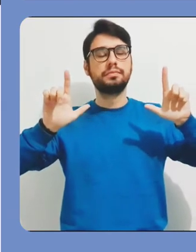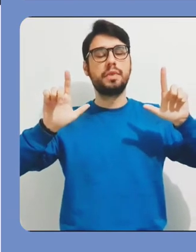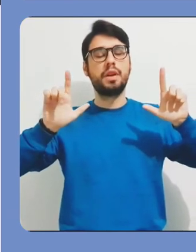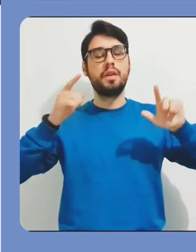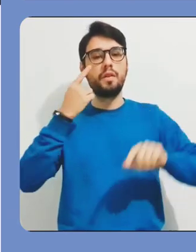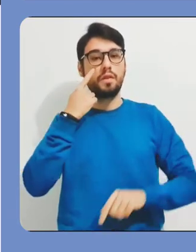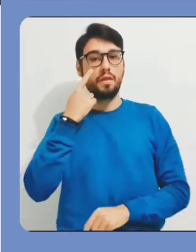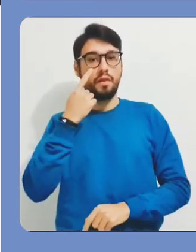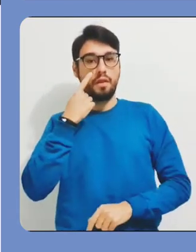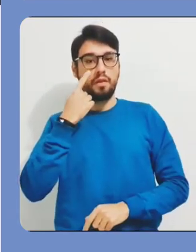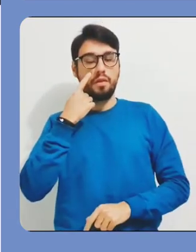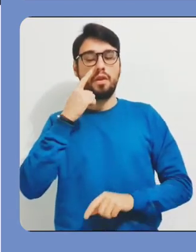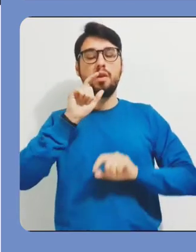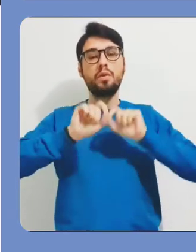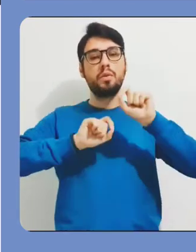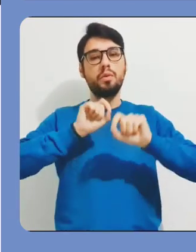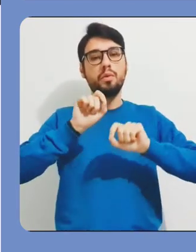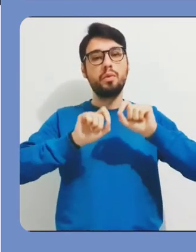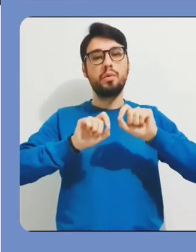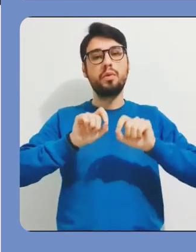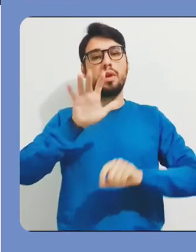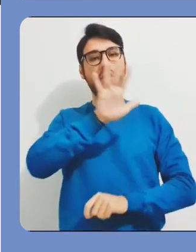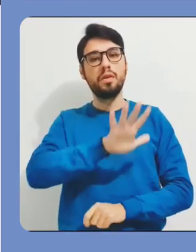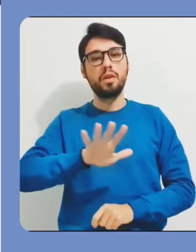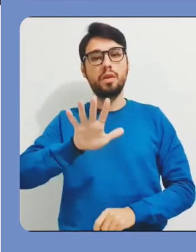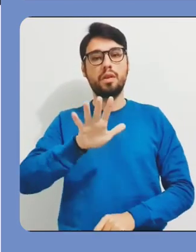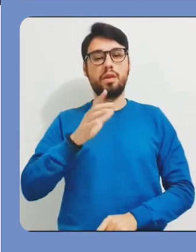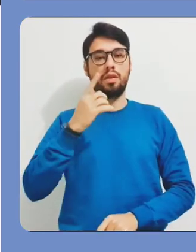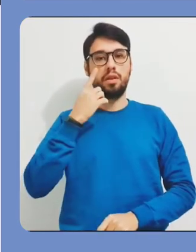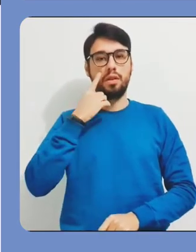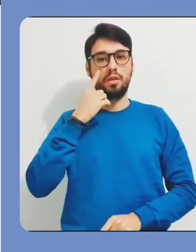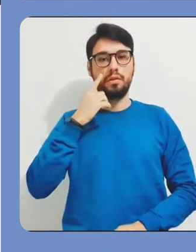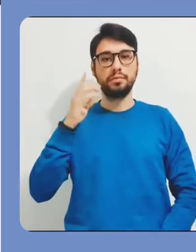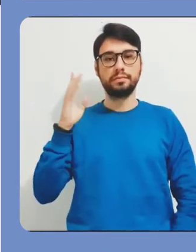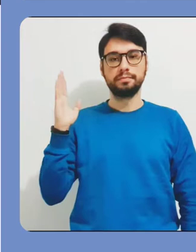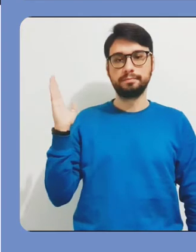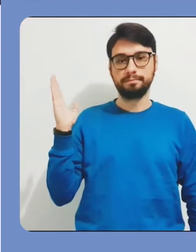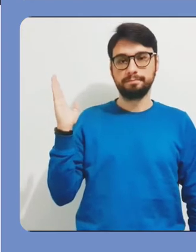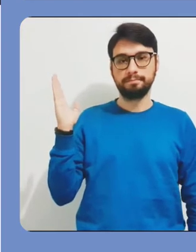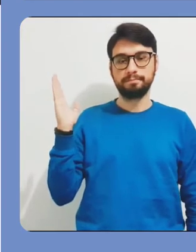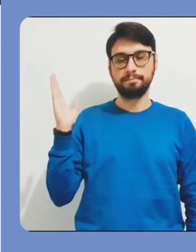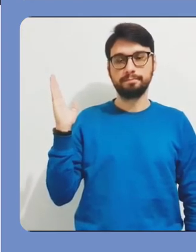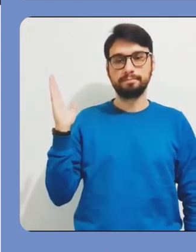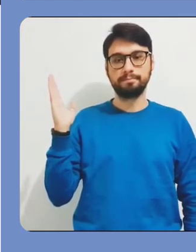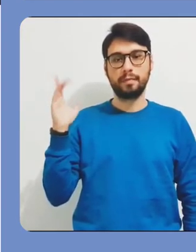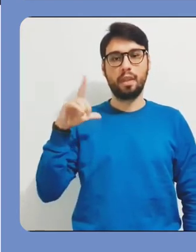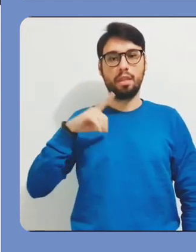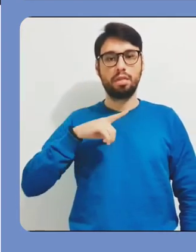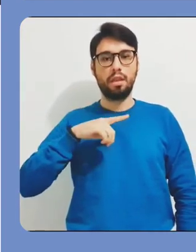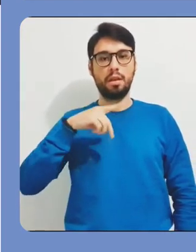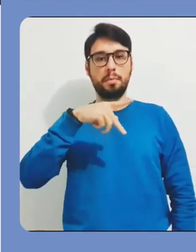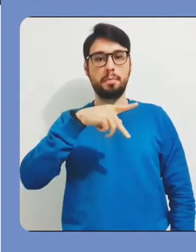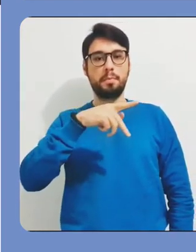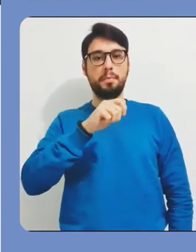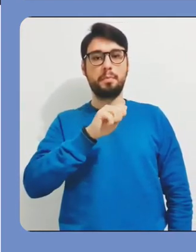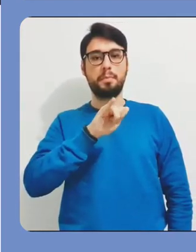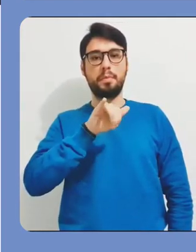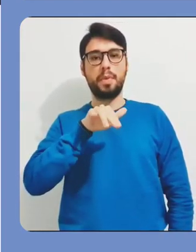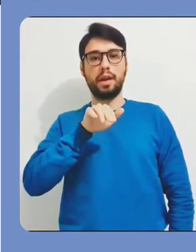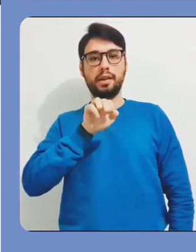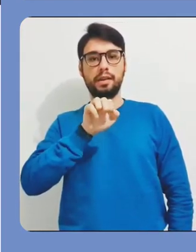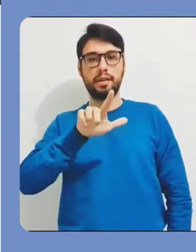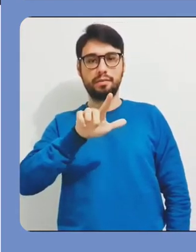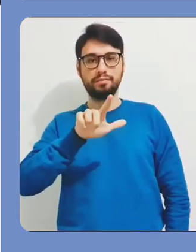A partir do momento que você conseguir fazer o acesso ao sistema Páginas UFSC, você vai conseguir fazer a visualização deste